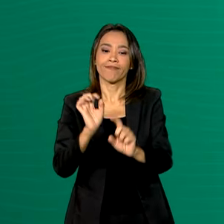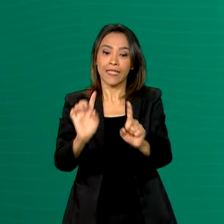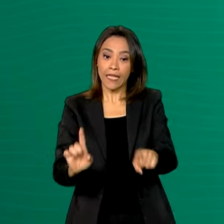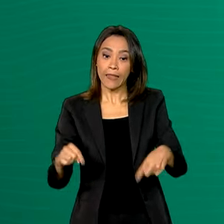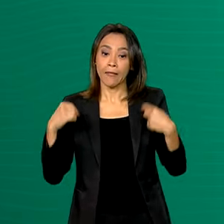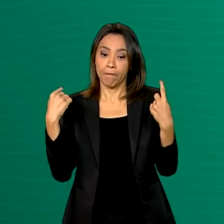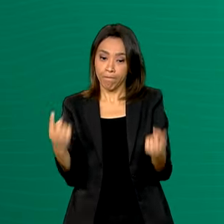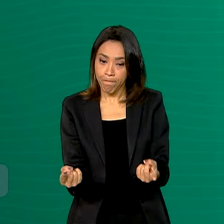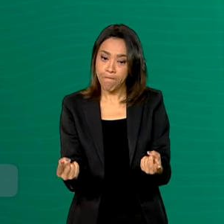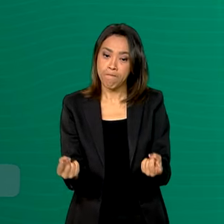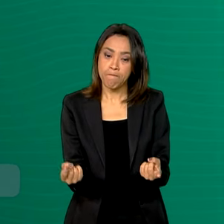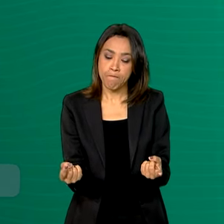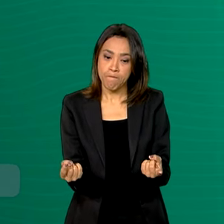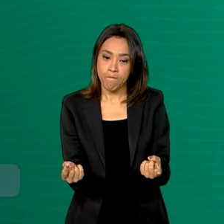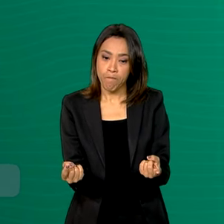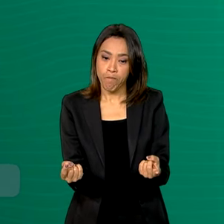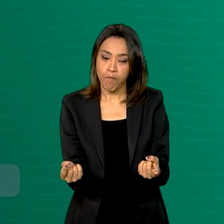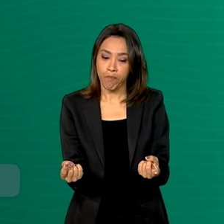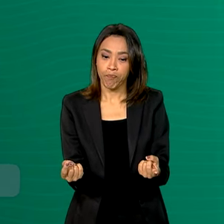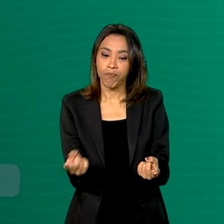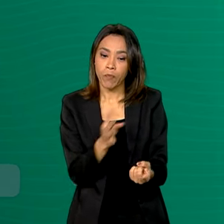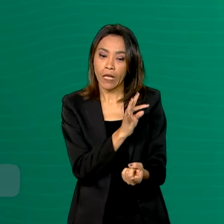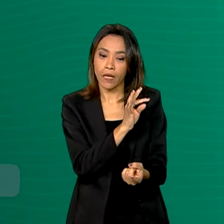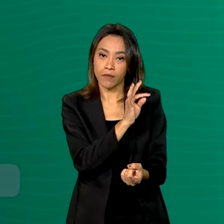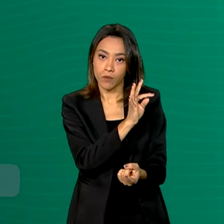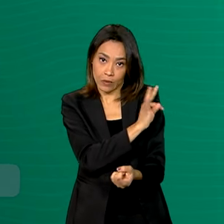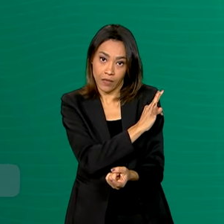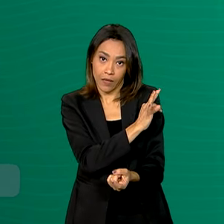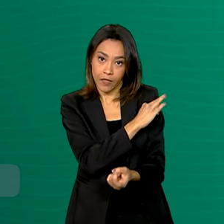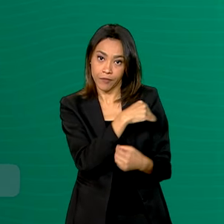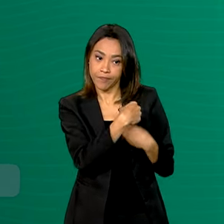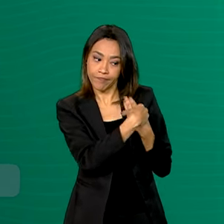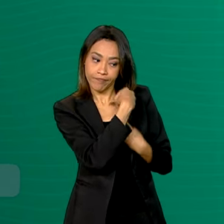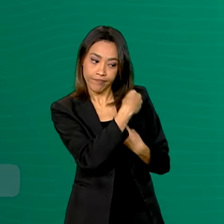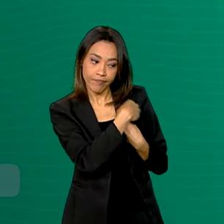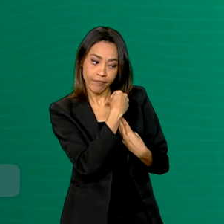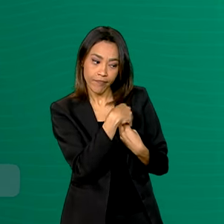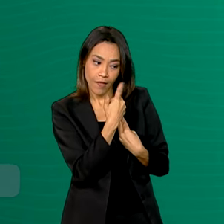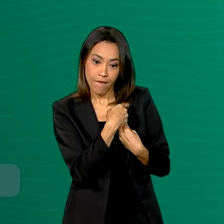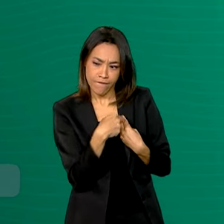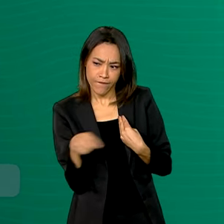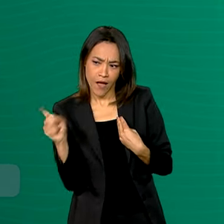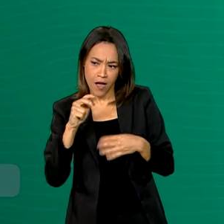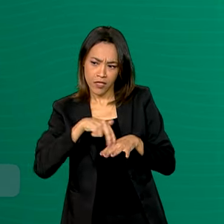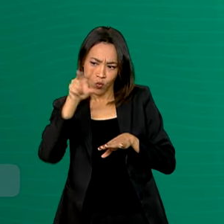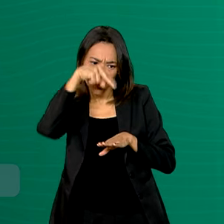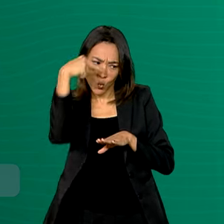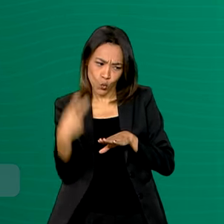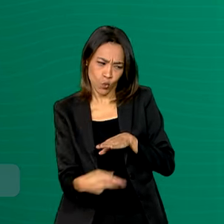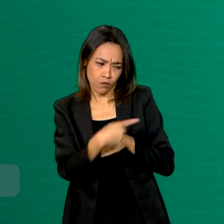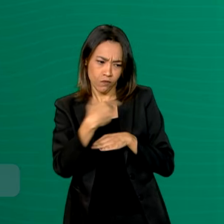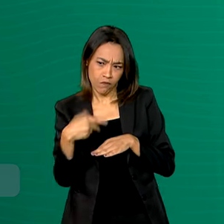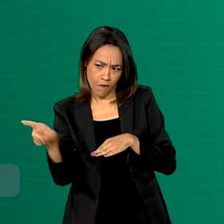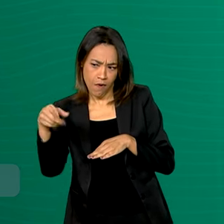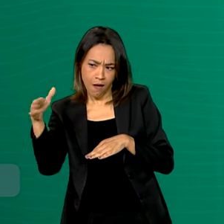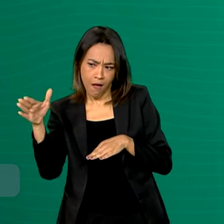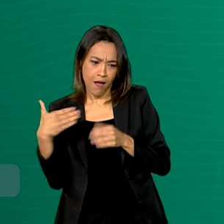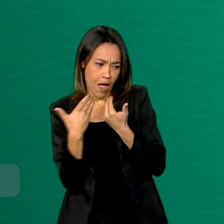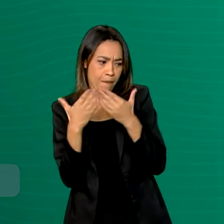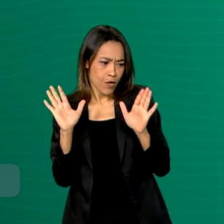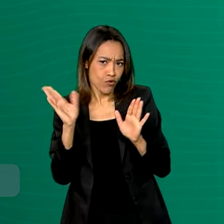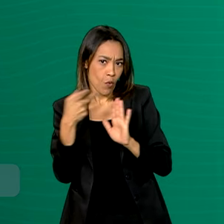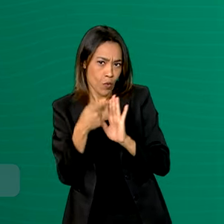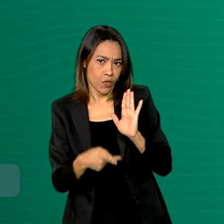meu técnico me indicou, né? Para eu fazer saltos ornamentais, que é abrir um novo projeto lá no Centro